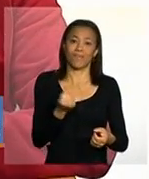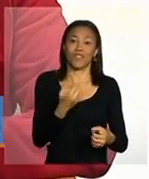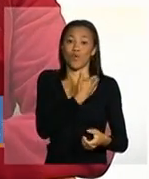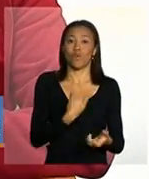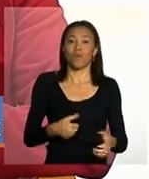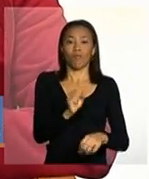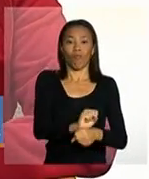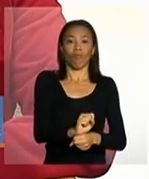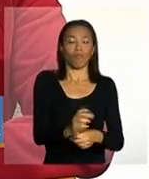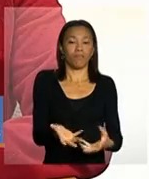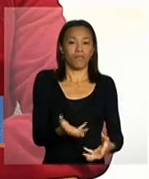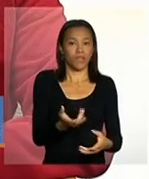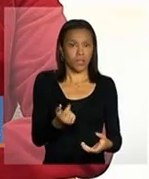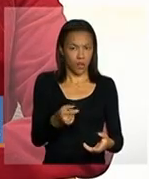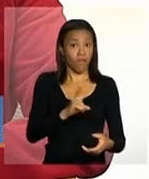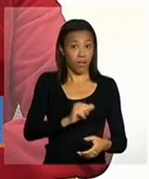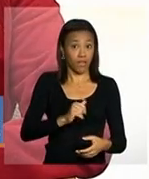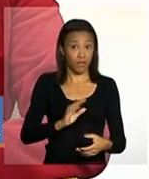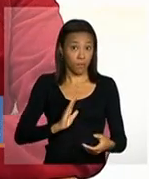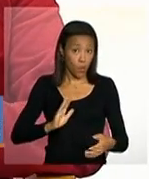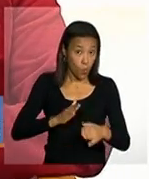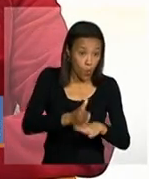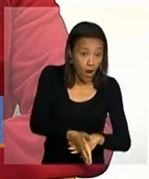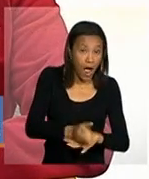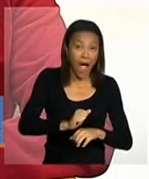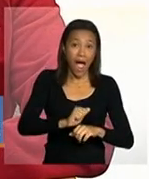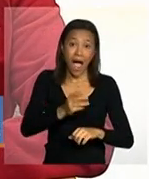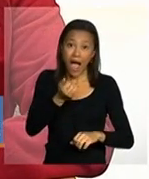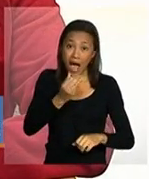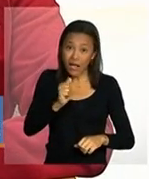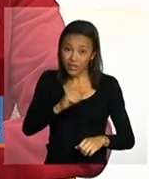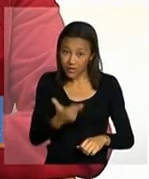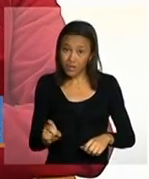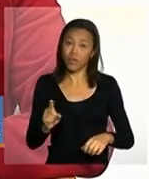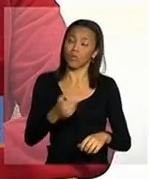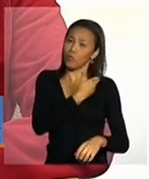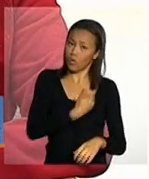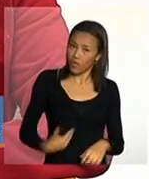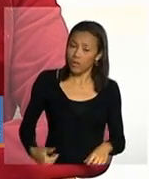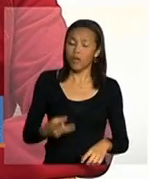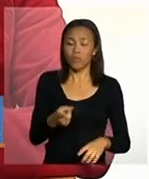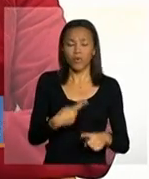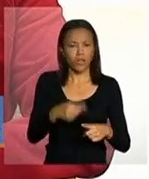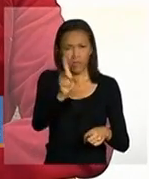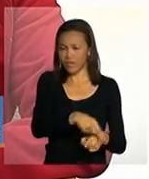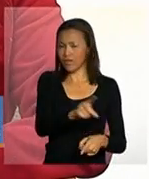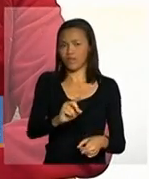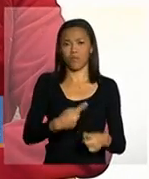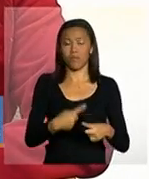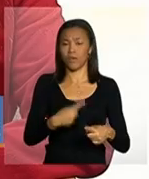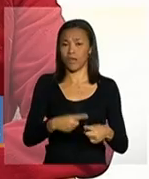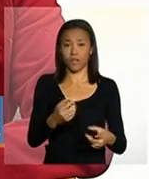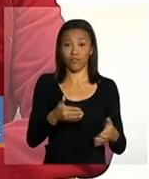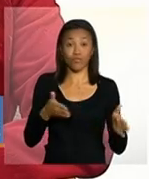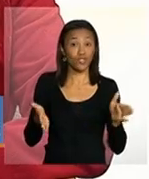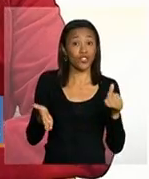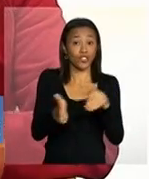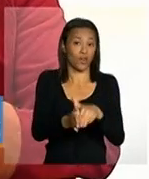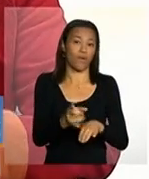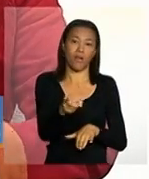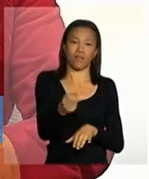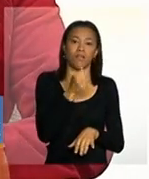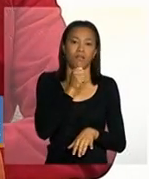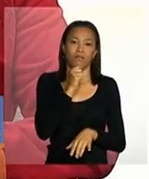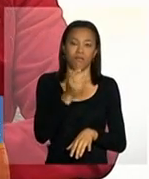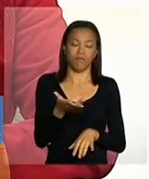demandar uma ação do poder público e ela não vai ser cancelada porque a oferta do serviço do poder público não chegou até ela então é